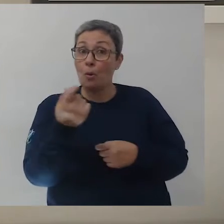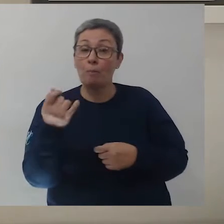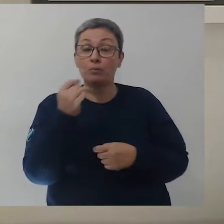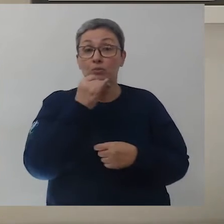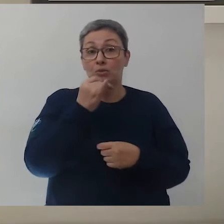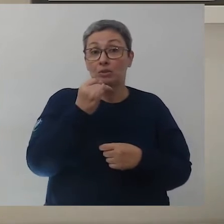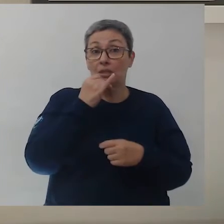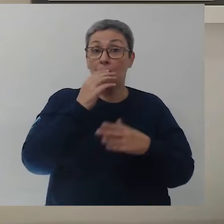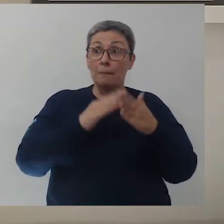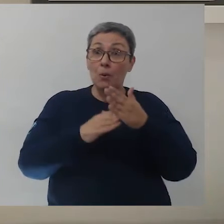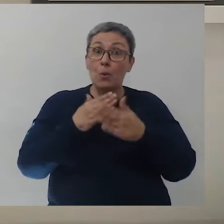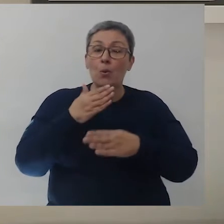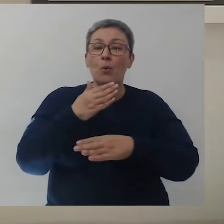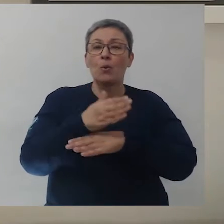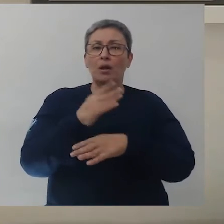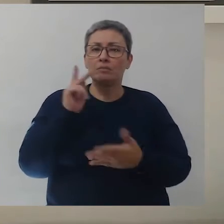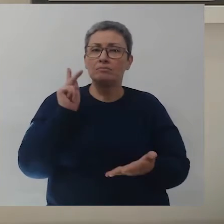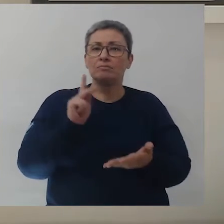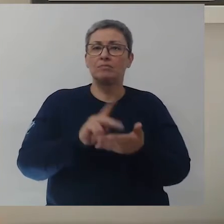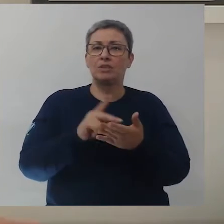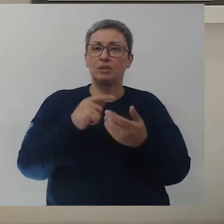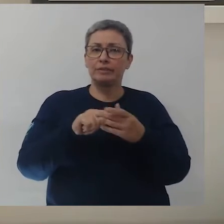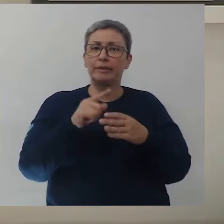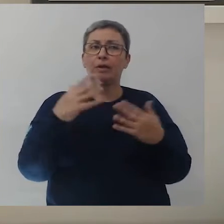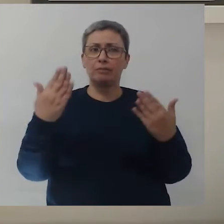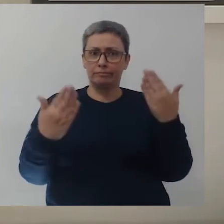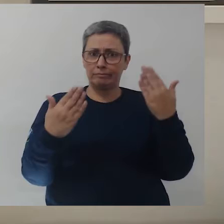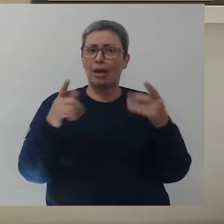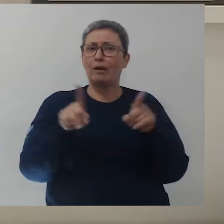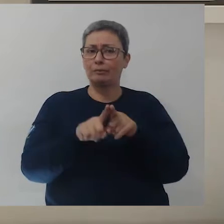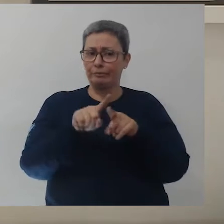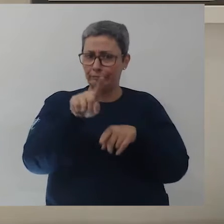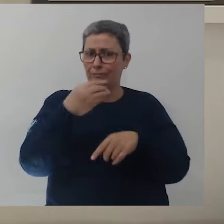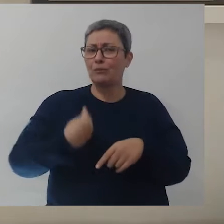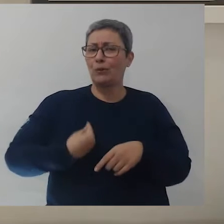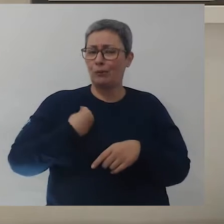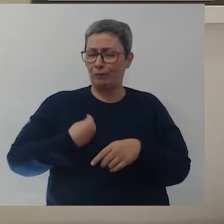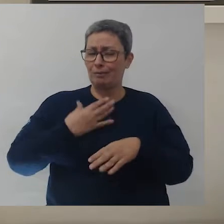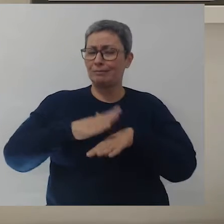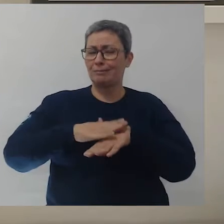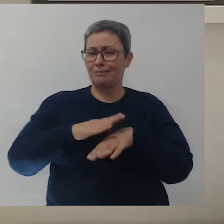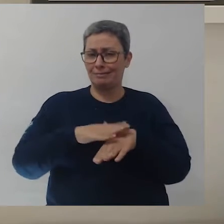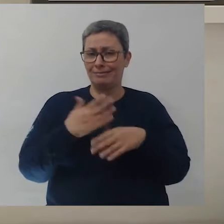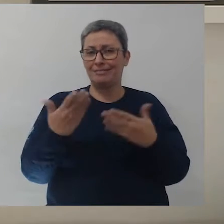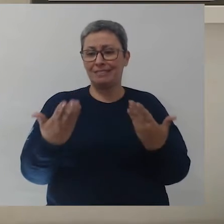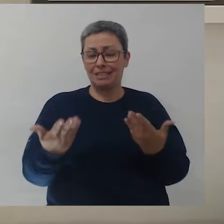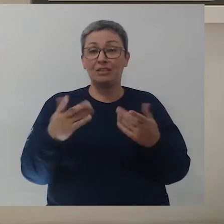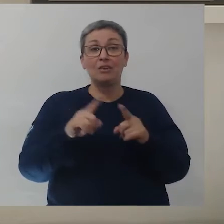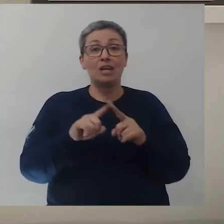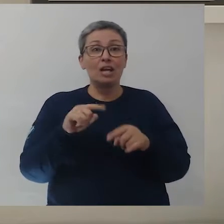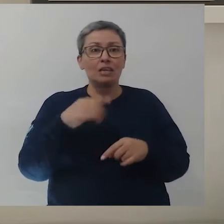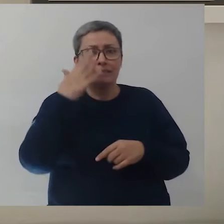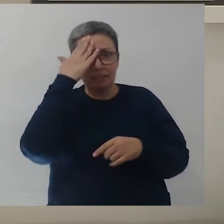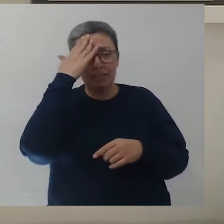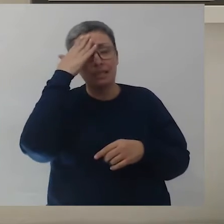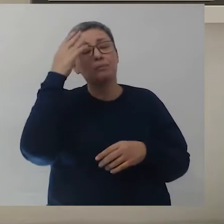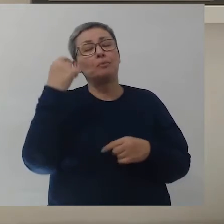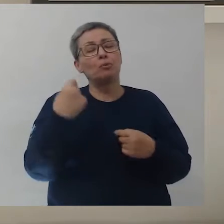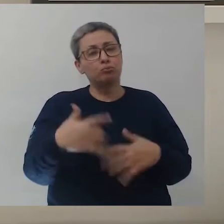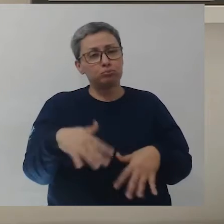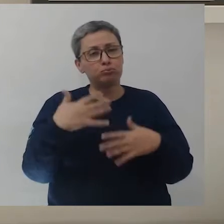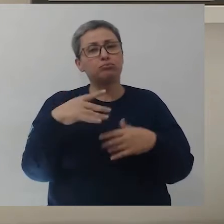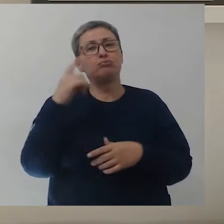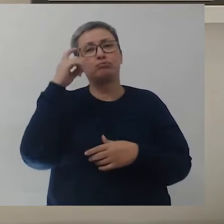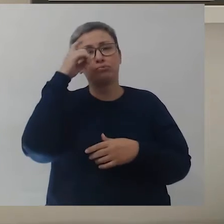Poucos exemplos de superação, na verdade, se comparam a isso aí que vocês estão realizando, né? A gente sabe o